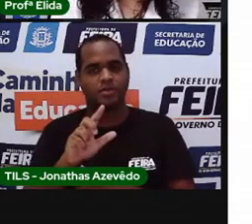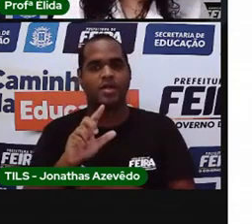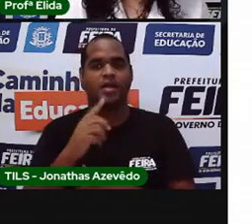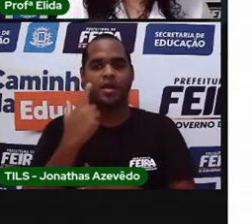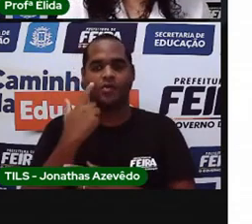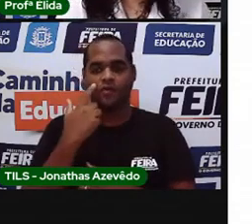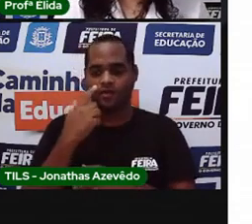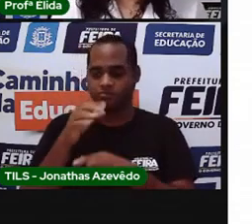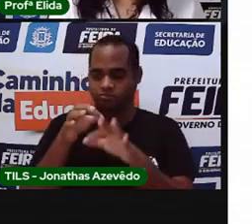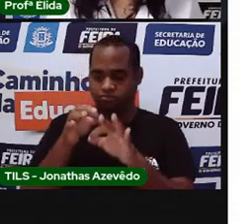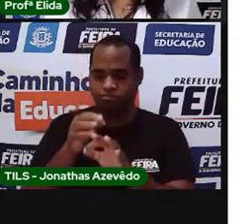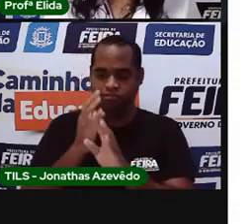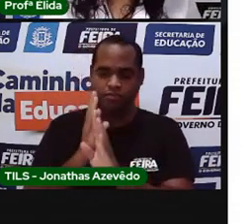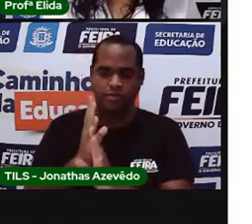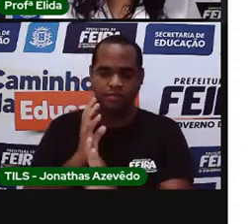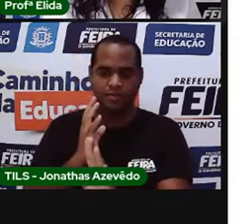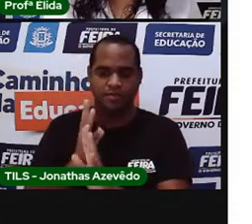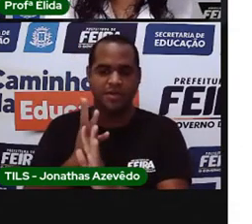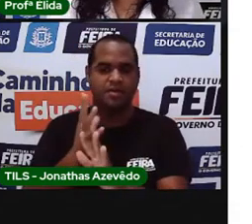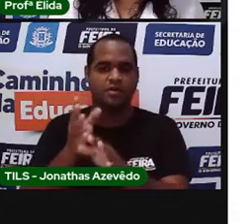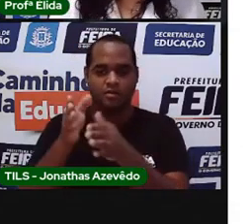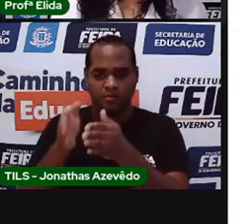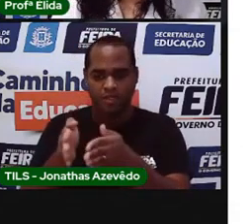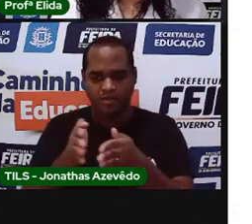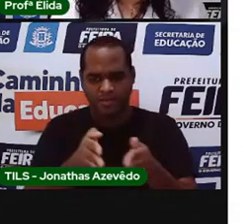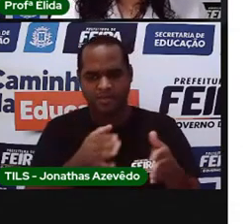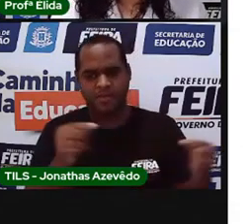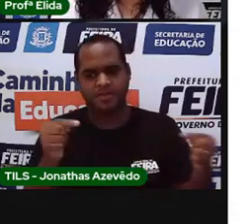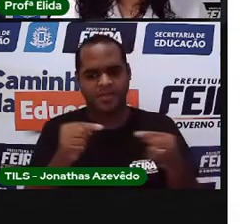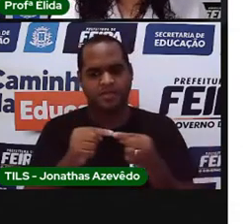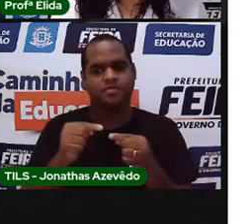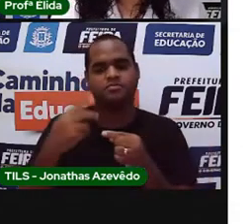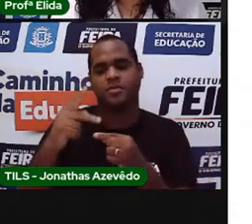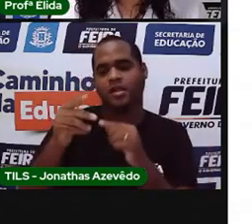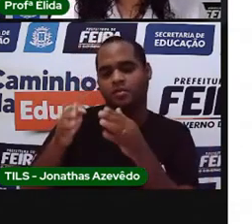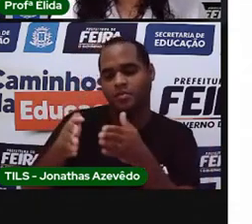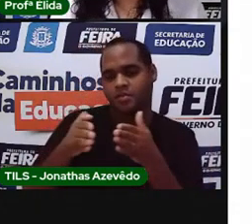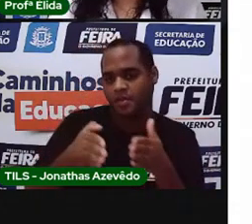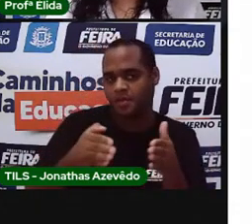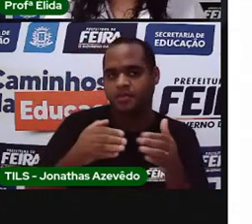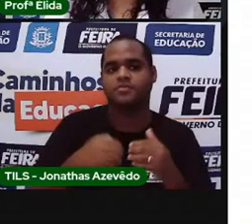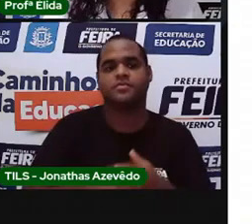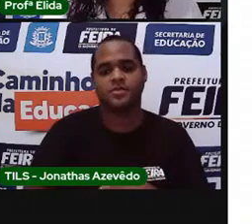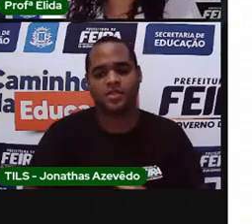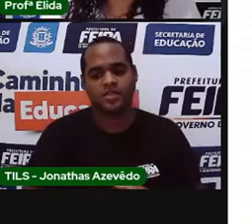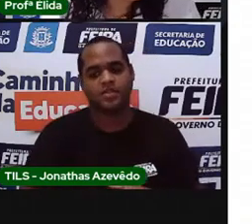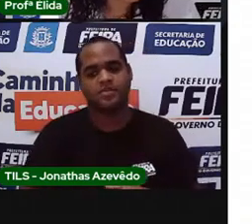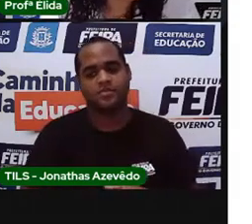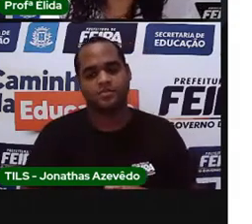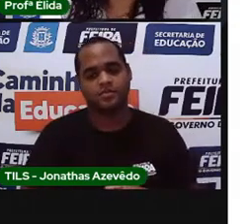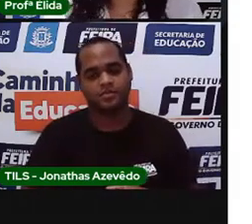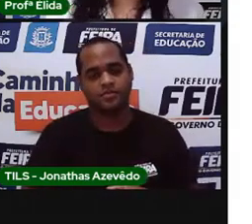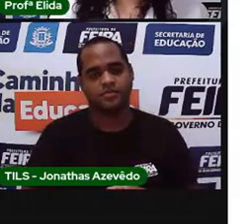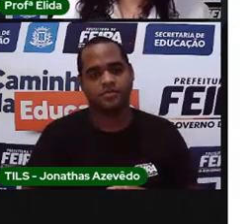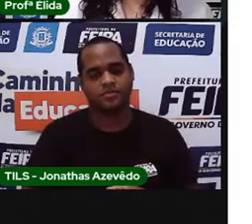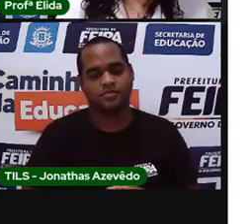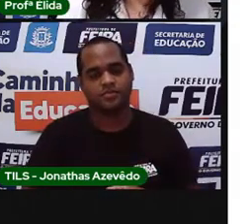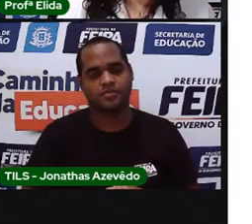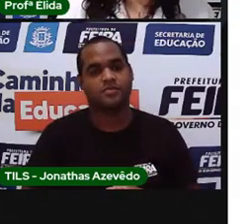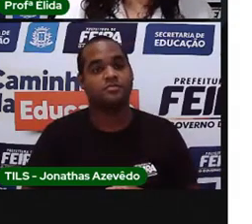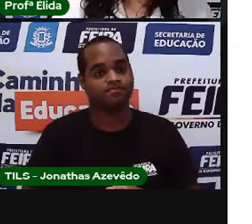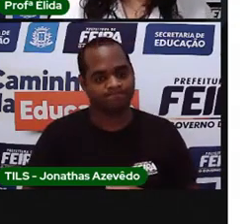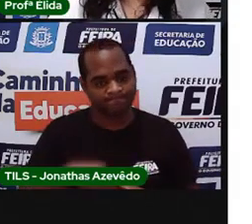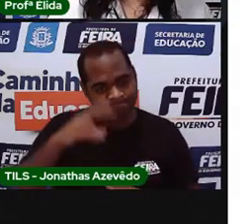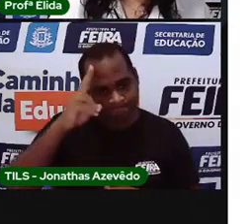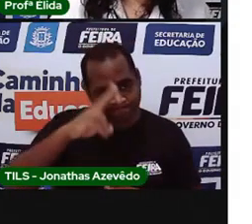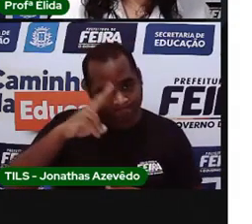de acordo com a posição e a ordem deles. Vocês lembram da nossa